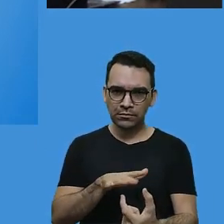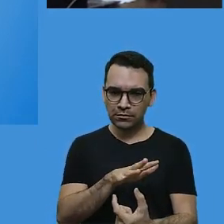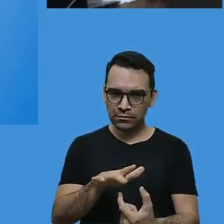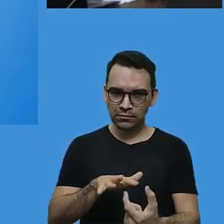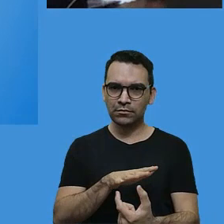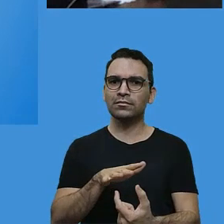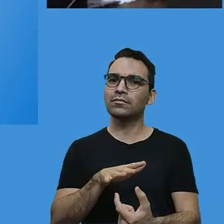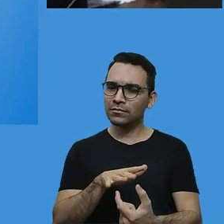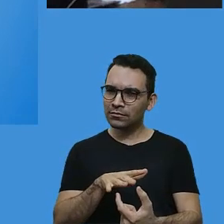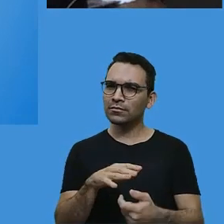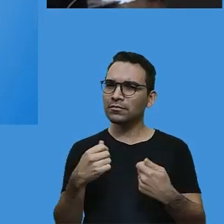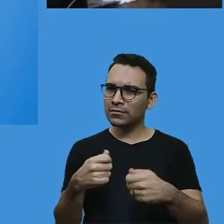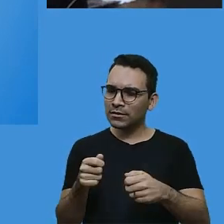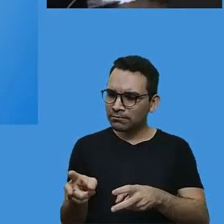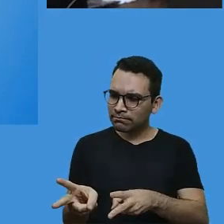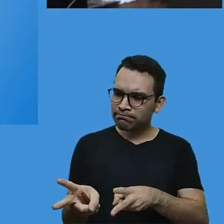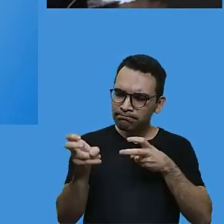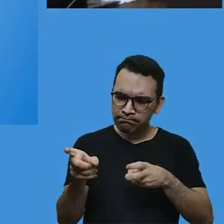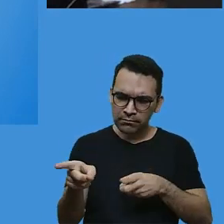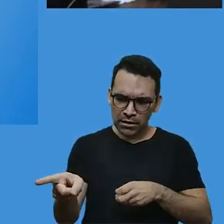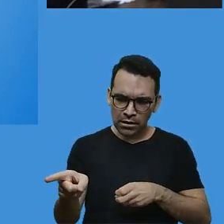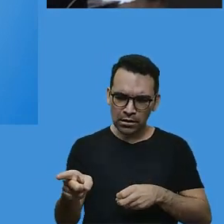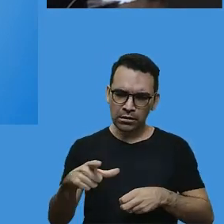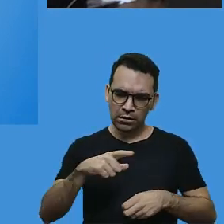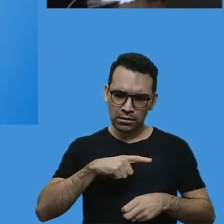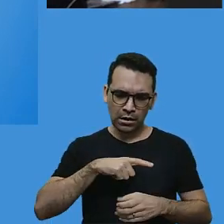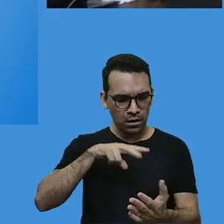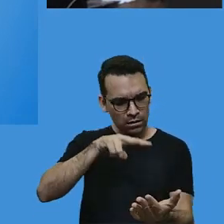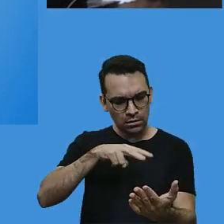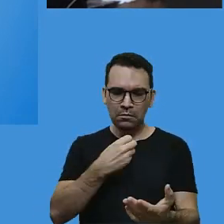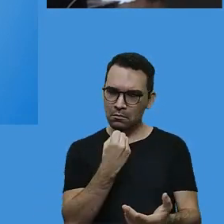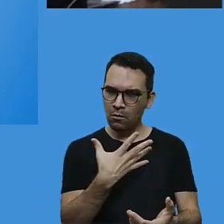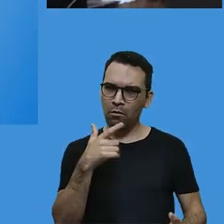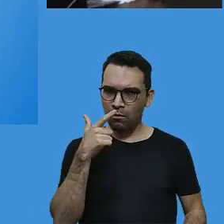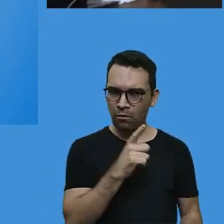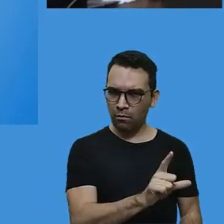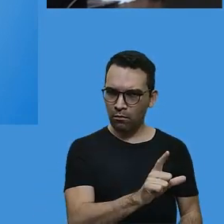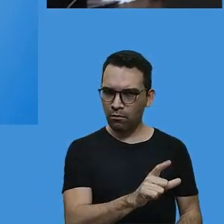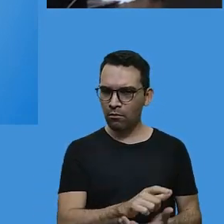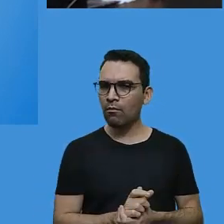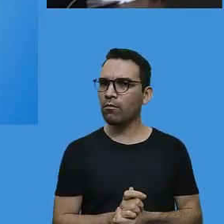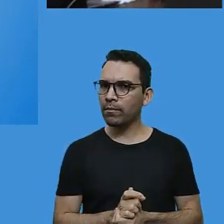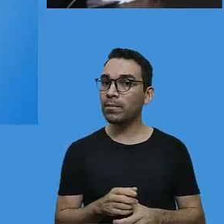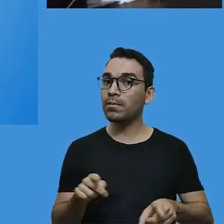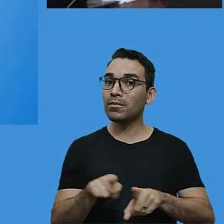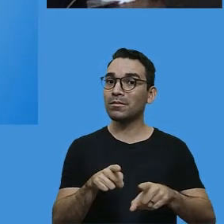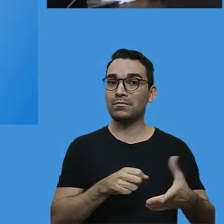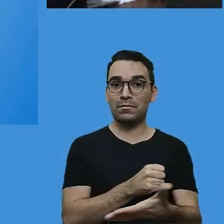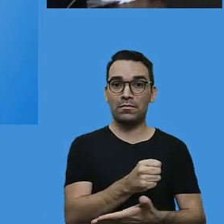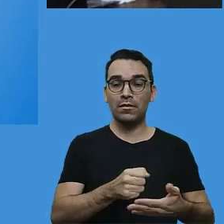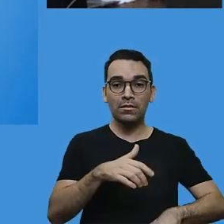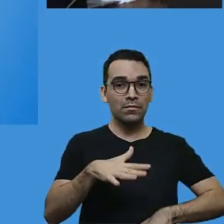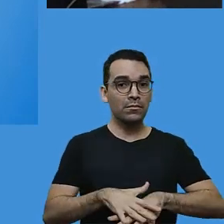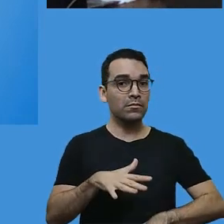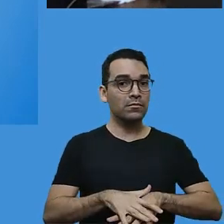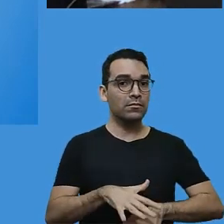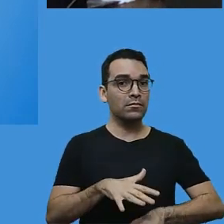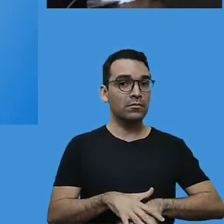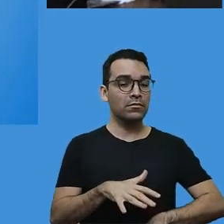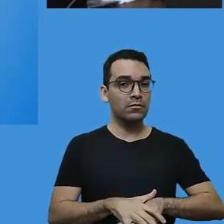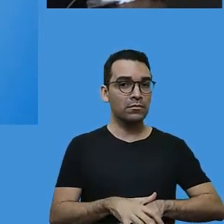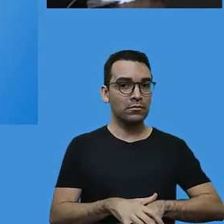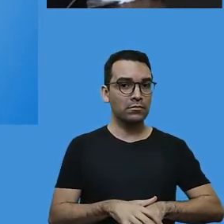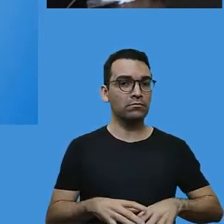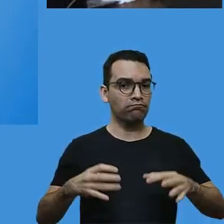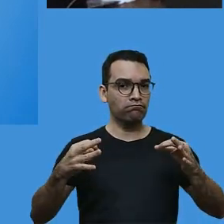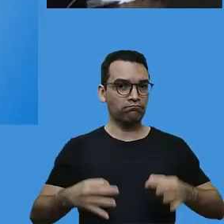conhecimento se esse aluno está de fato alfabetizado, se sua base matemática está